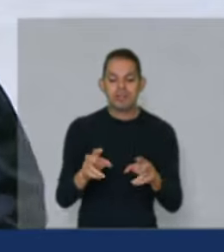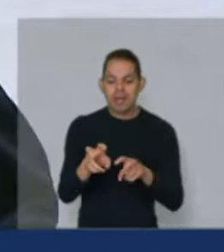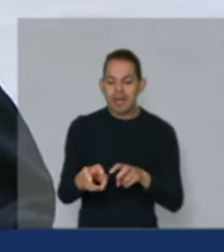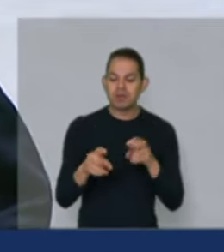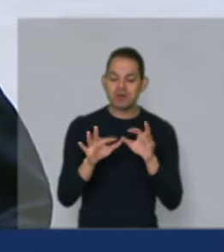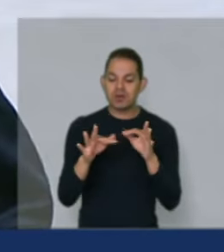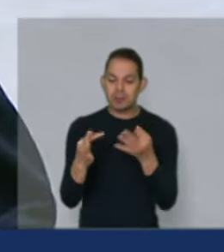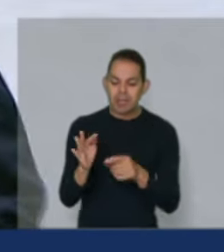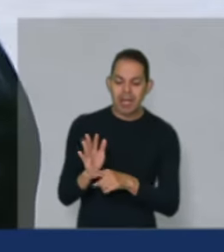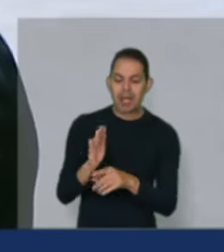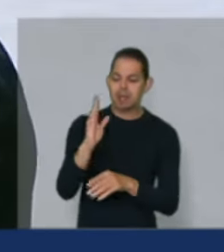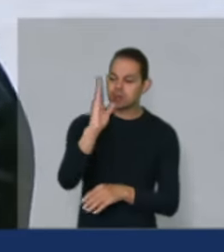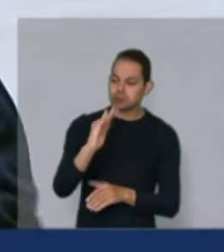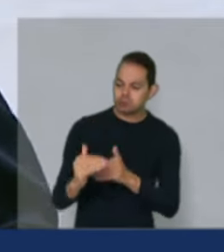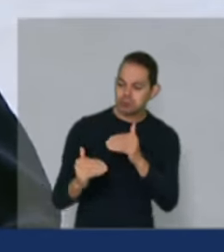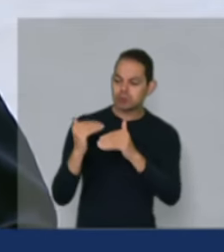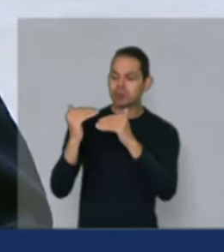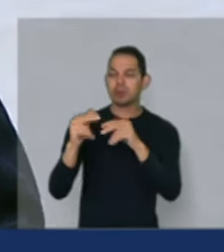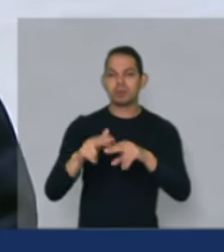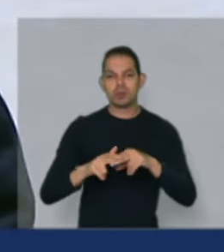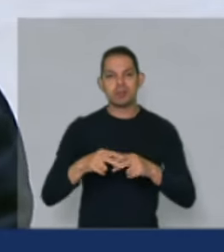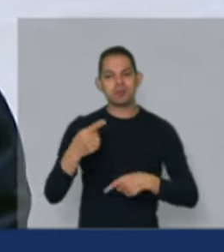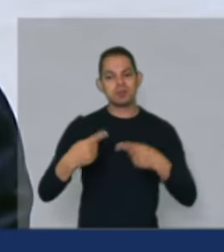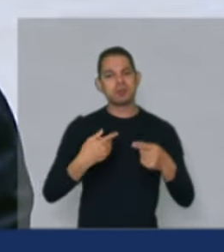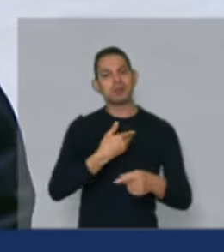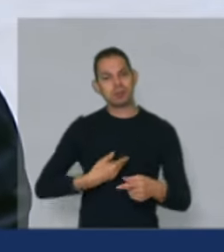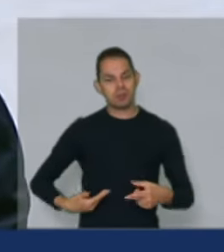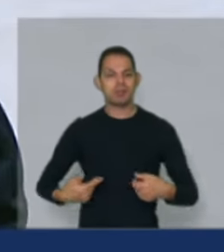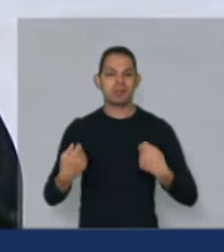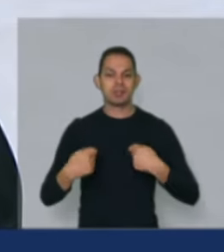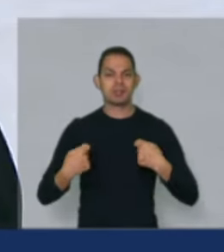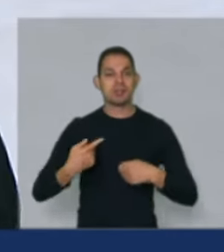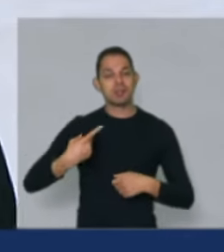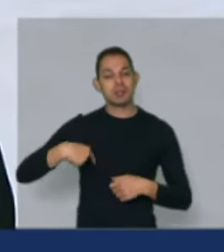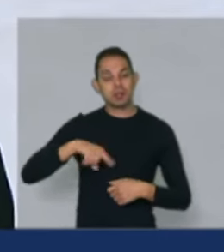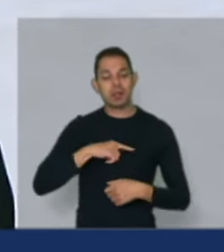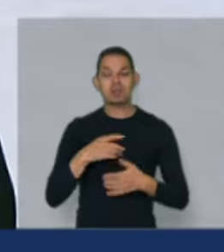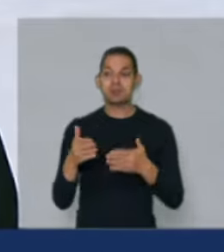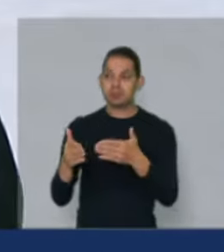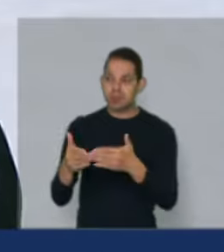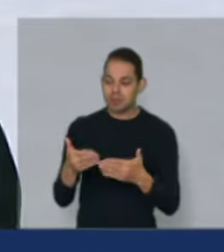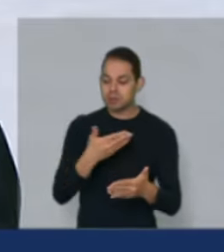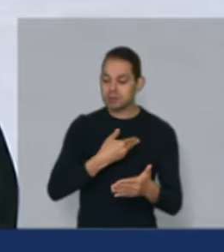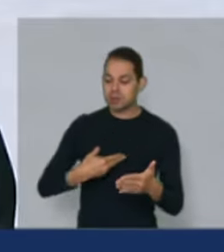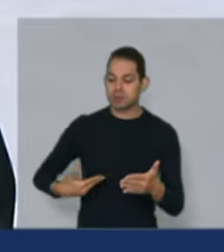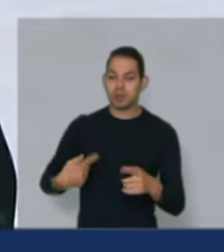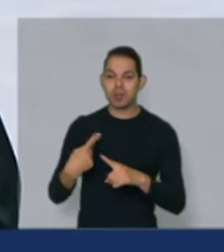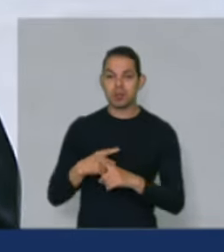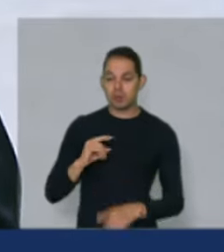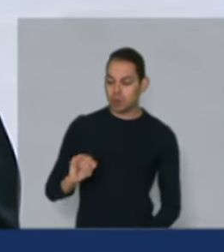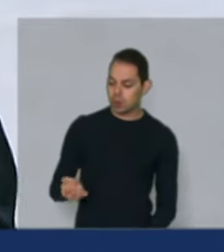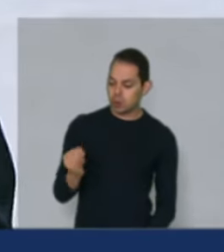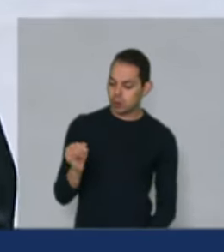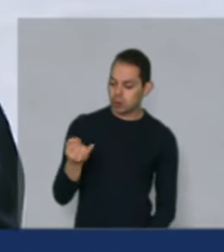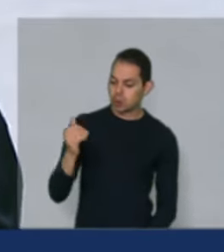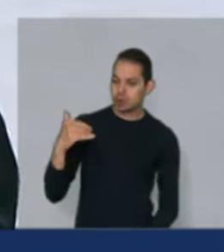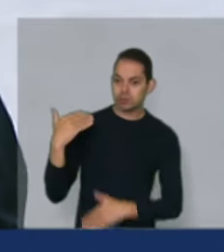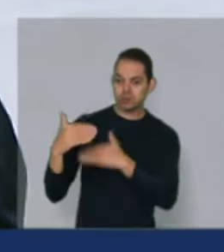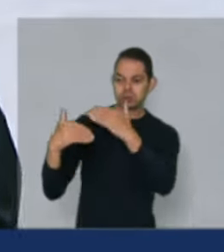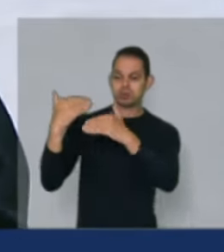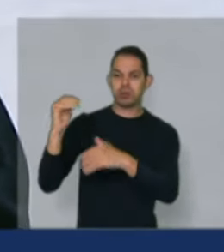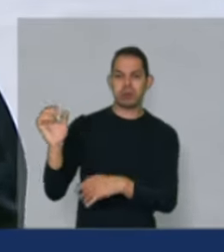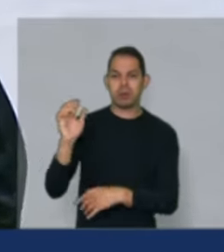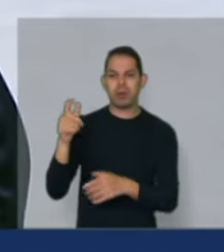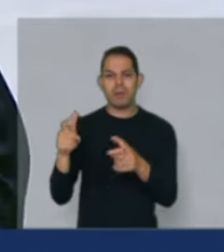ajudar no desenvolvimento desse país. E para isso tem que ter política pública. Então, nós cobramos o governo porque aumentou os juros em todas as áreas. Grande,